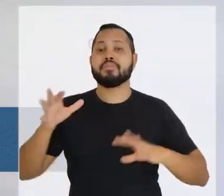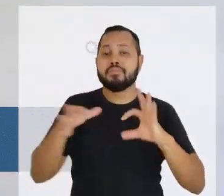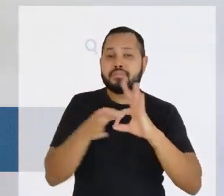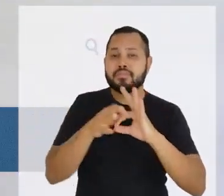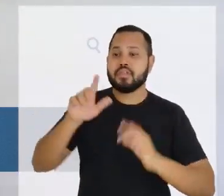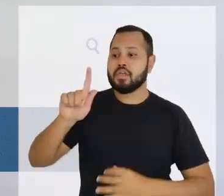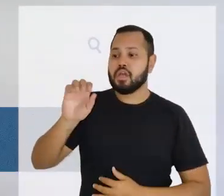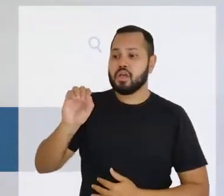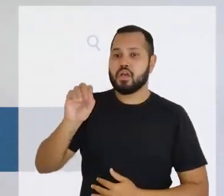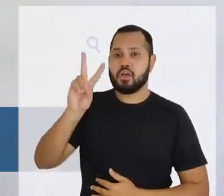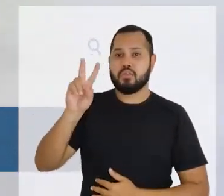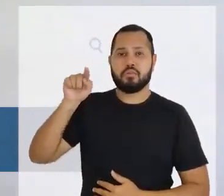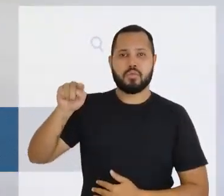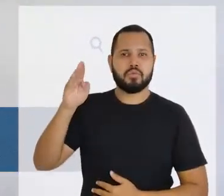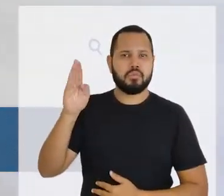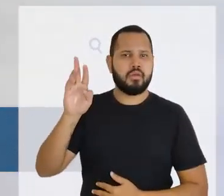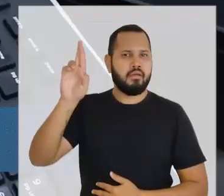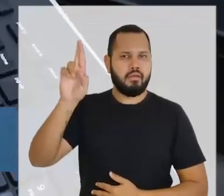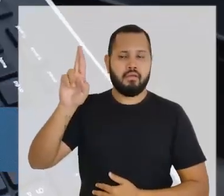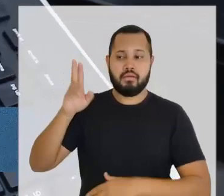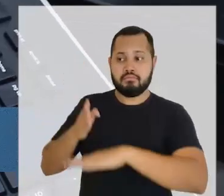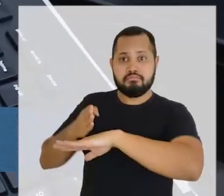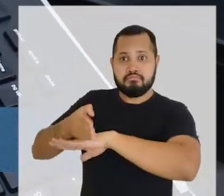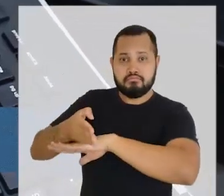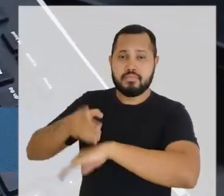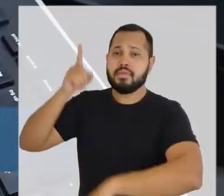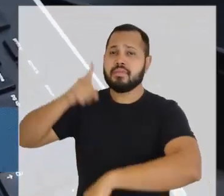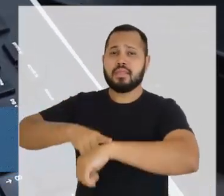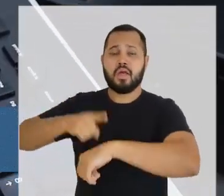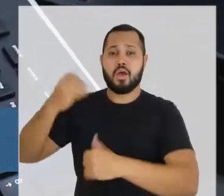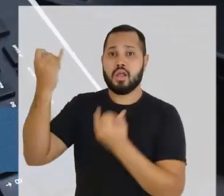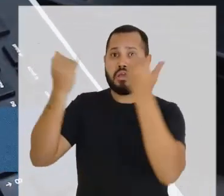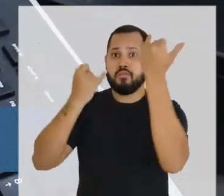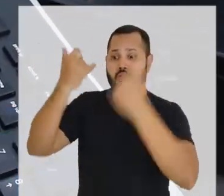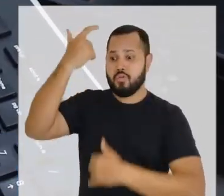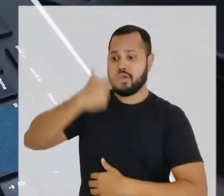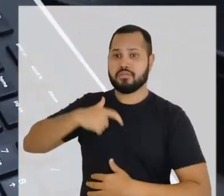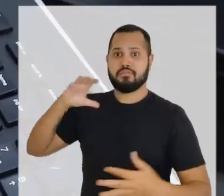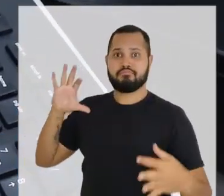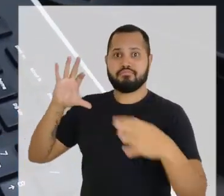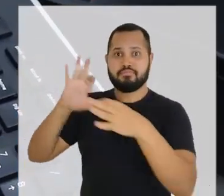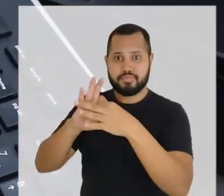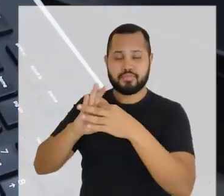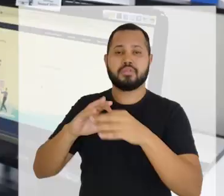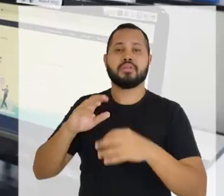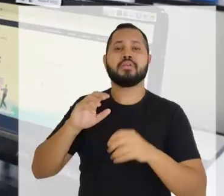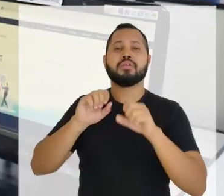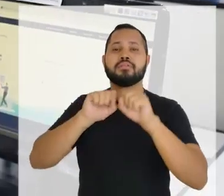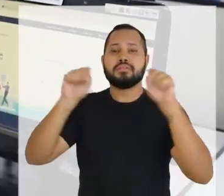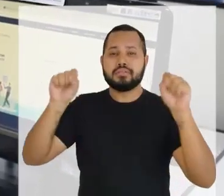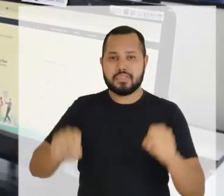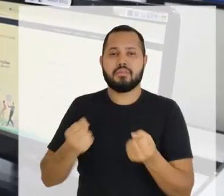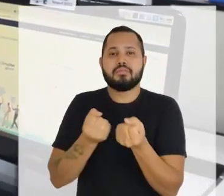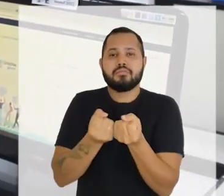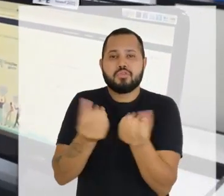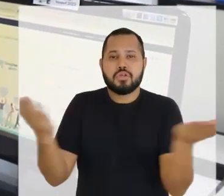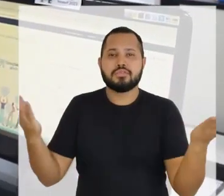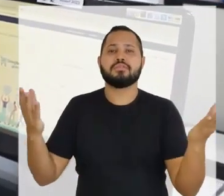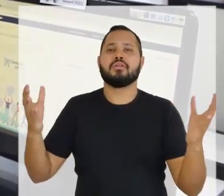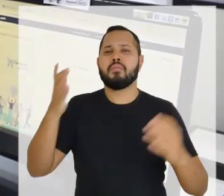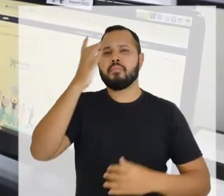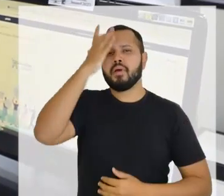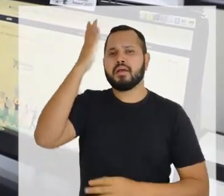.br, seus dados serão automaticamente sincronizados com a plataforma de doação, tornando o processo de